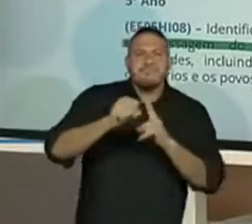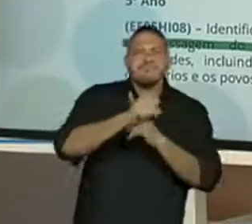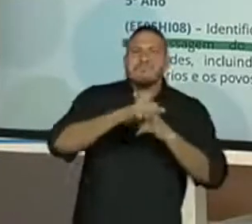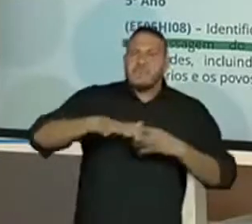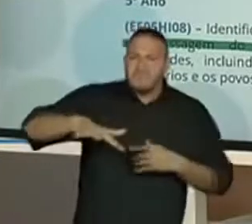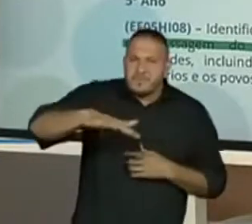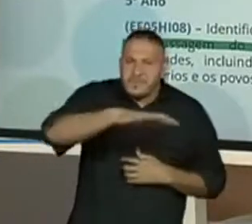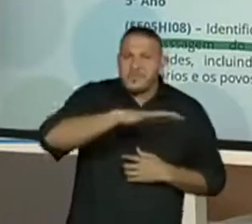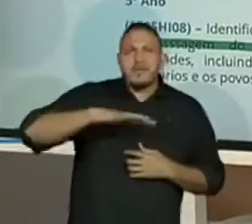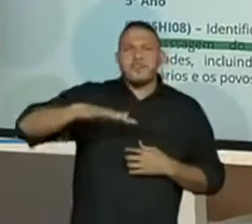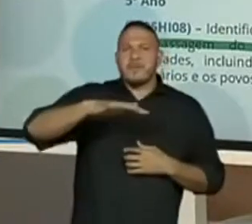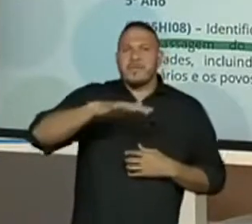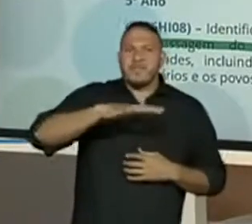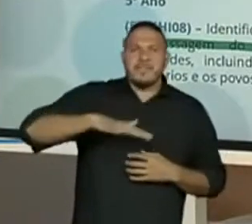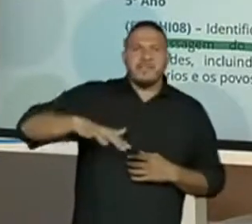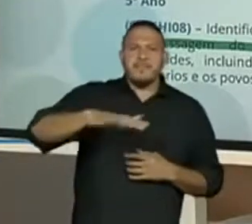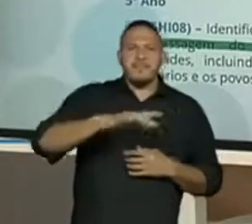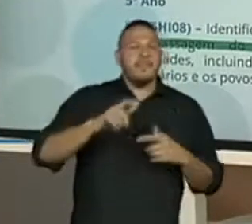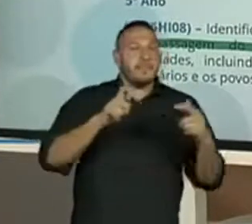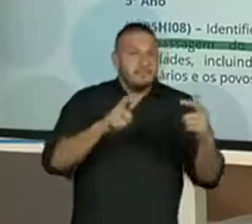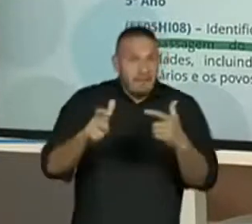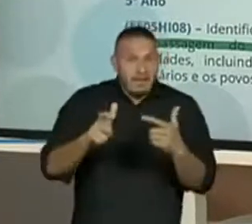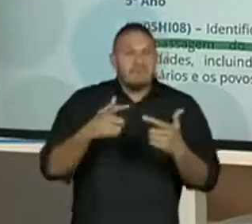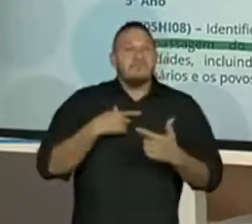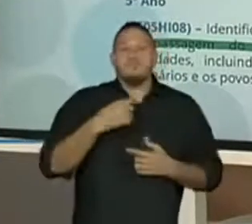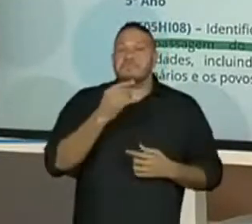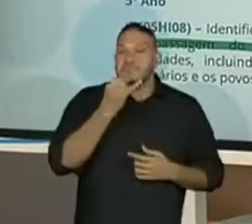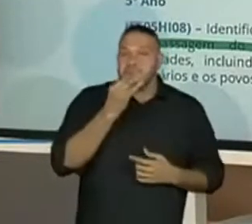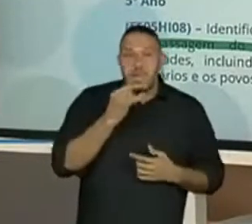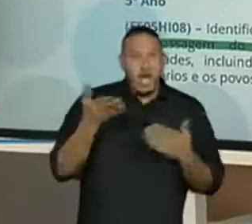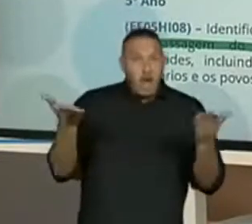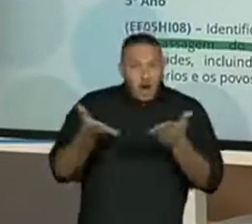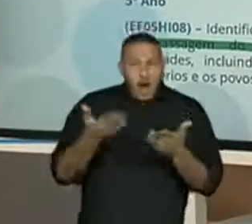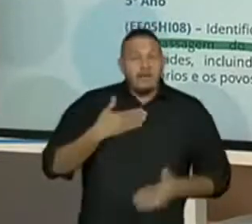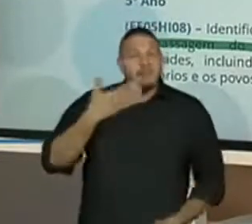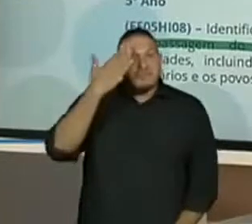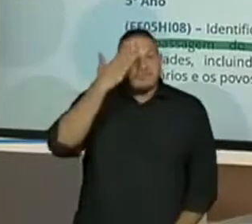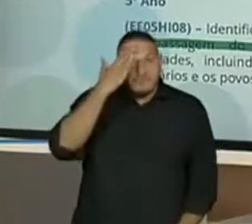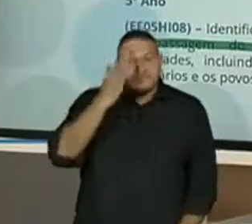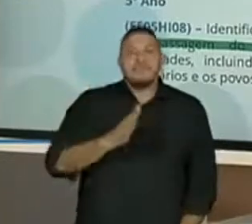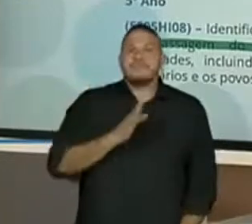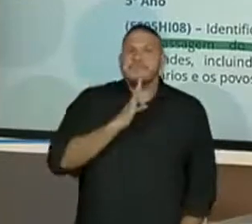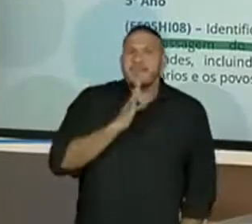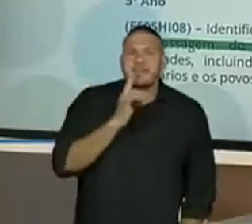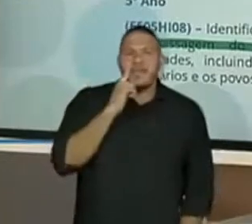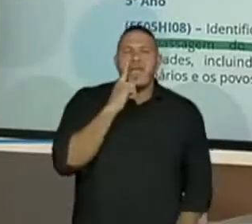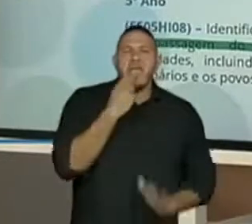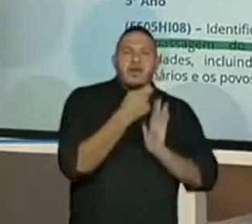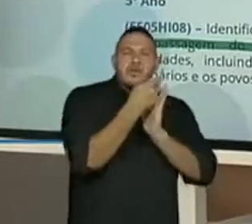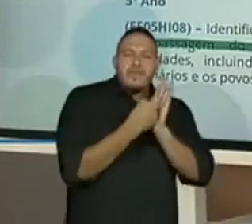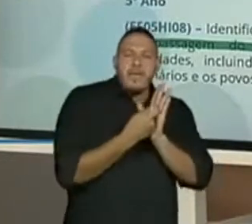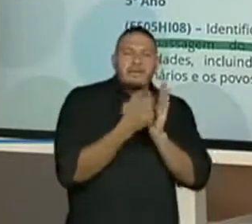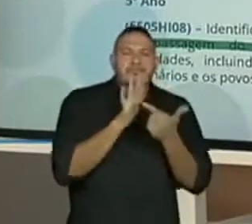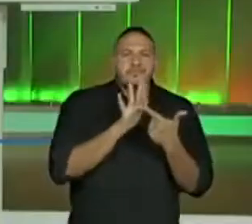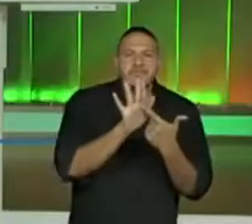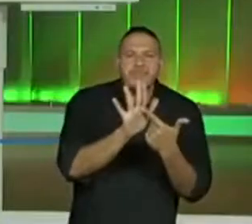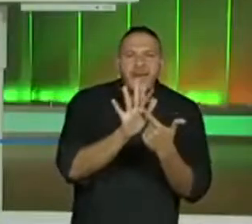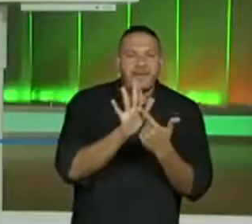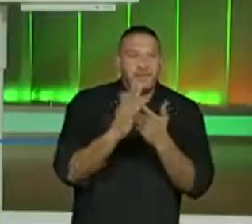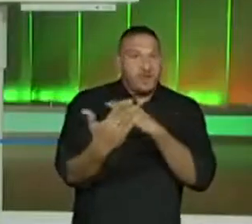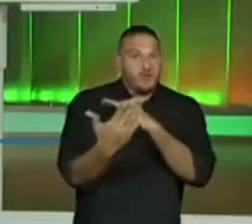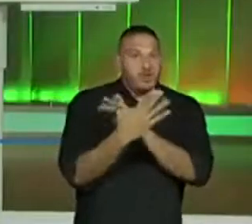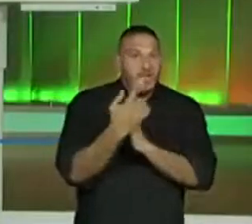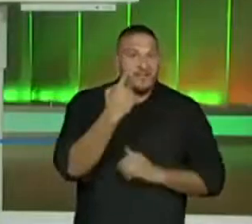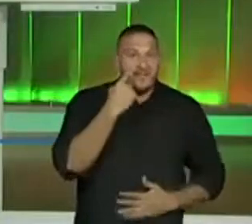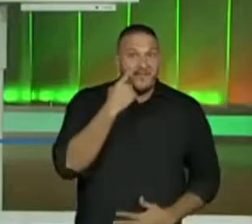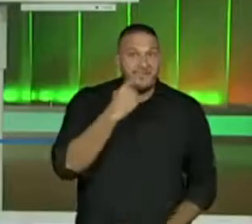determinado povo. Vamos então conhecer um texto que vai nos ajudar com esse assunto. Vamos